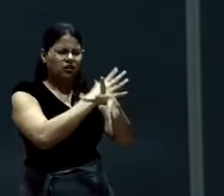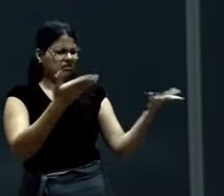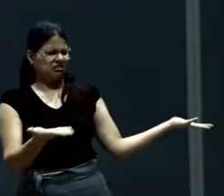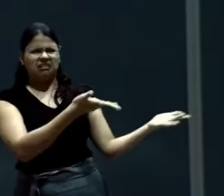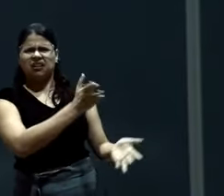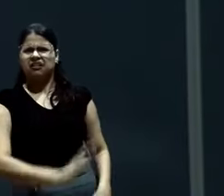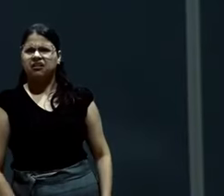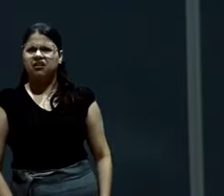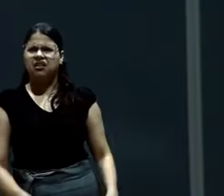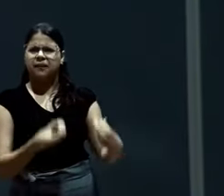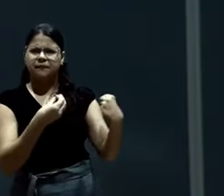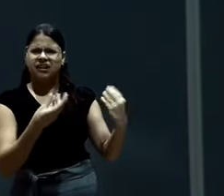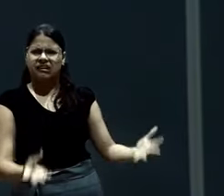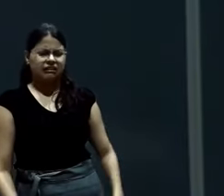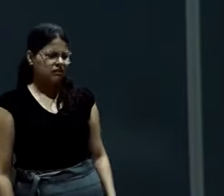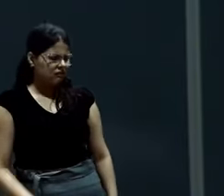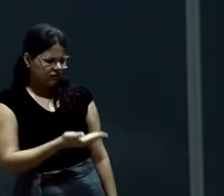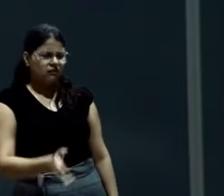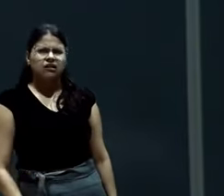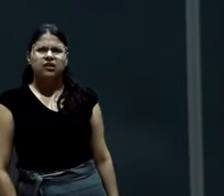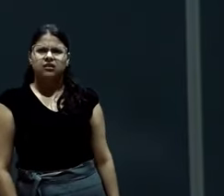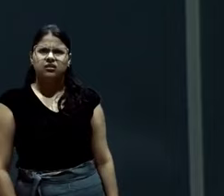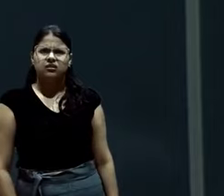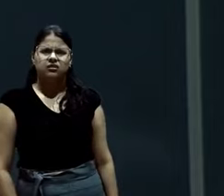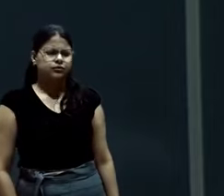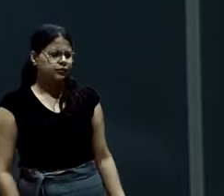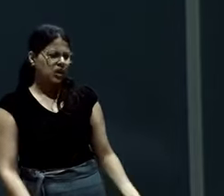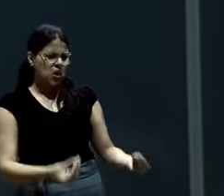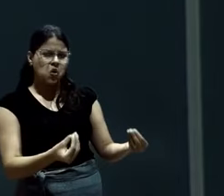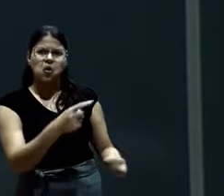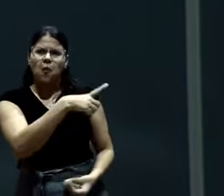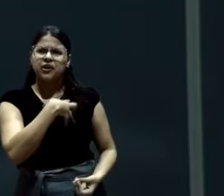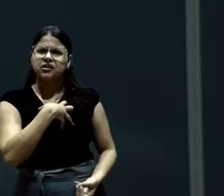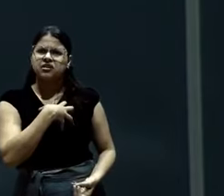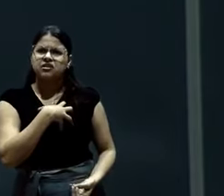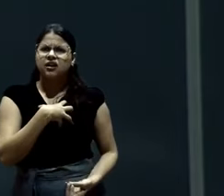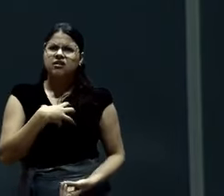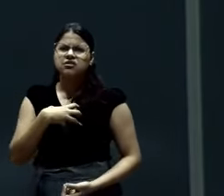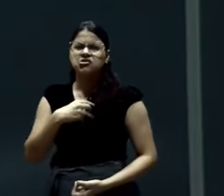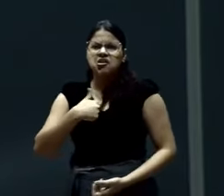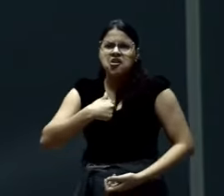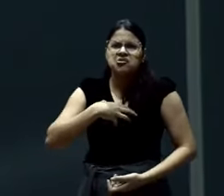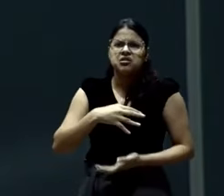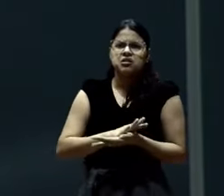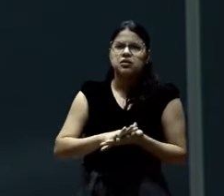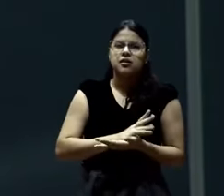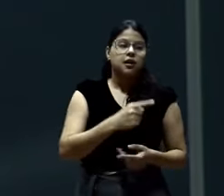Erguendo a mão, adorando. Você fala, como é que ele sente isso? Ele está ligado no culto.